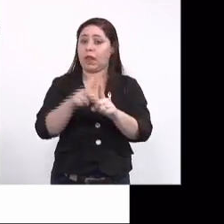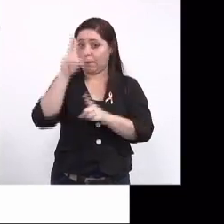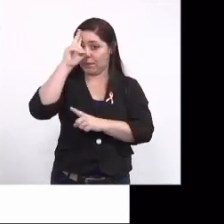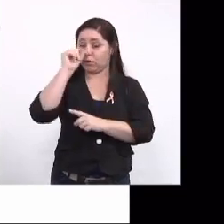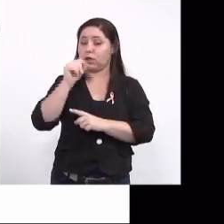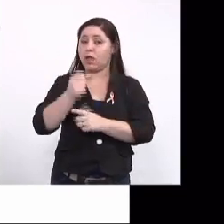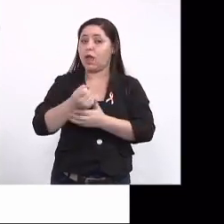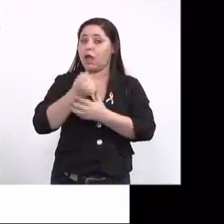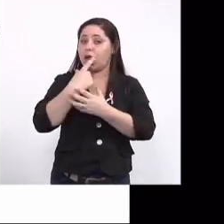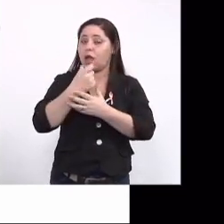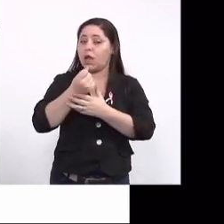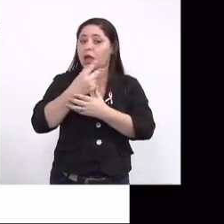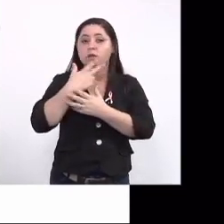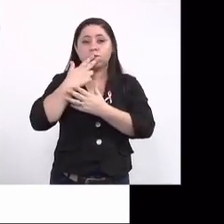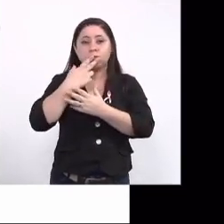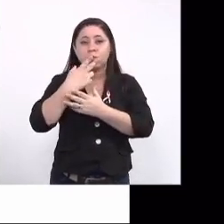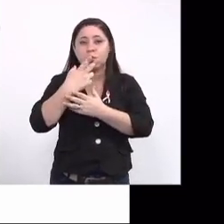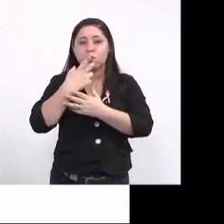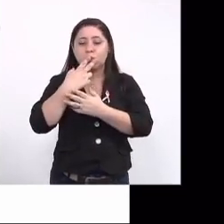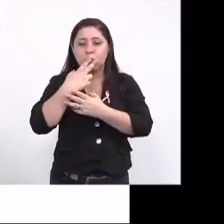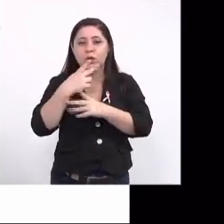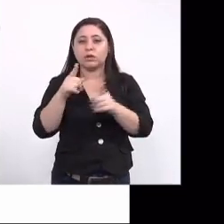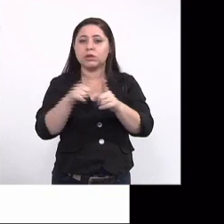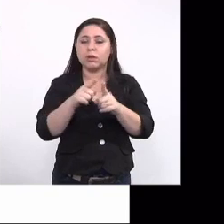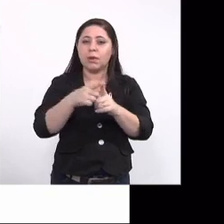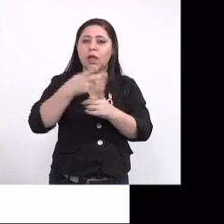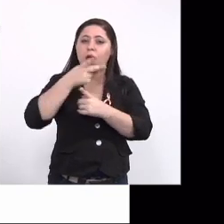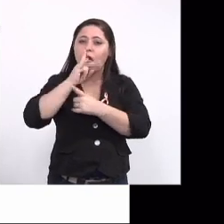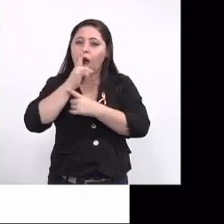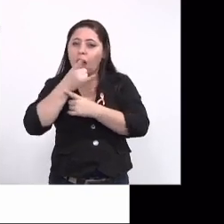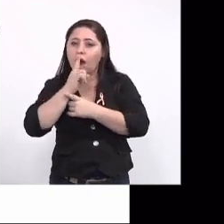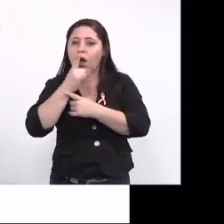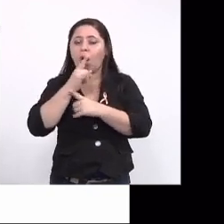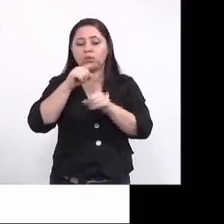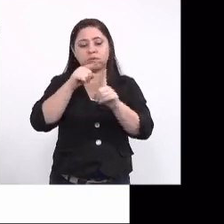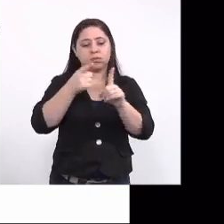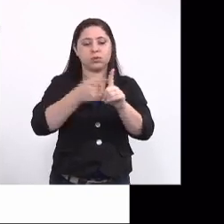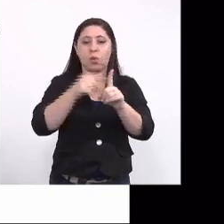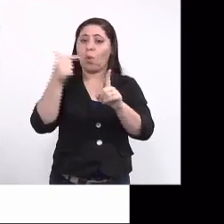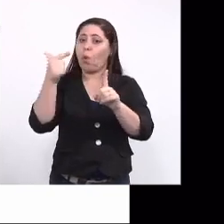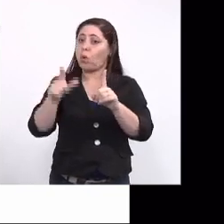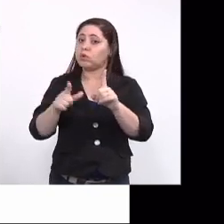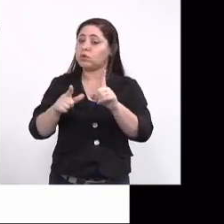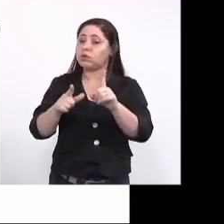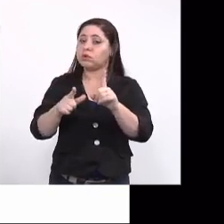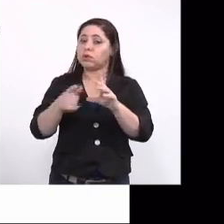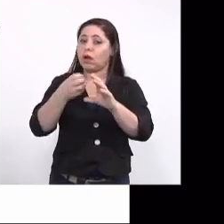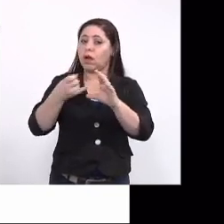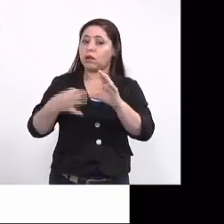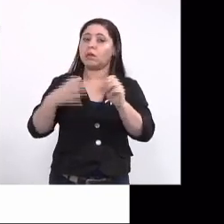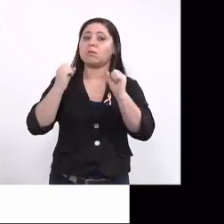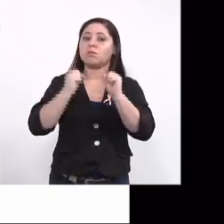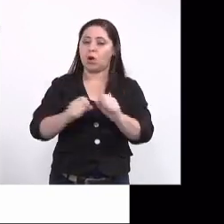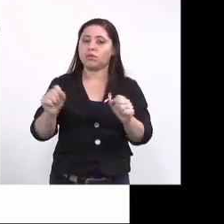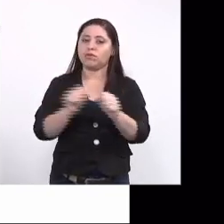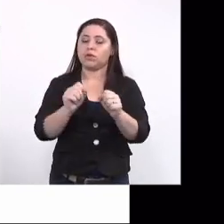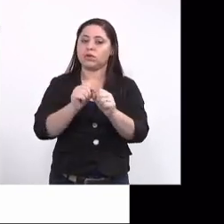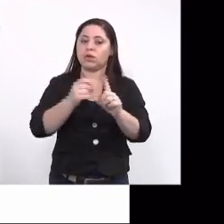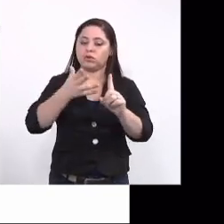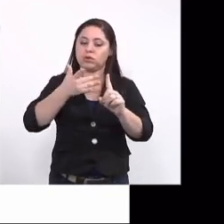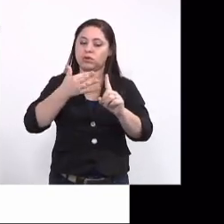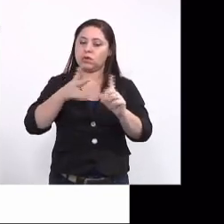uso de fumo, tabagismo, etilismo durante a gestação. Então, tem outros fatores que podem causar a anomalia